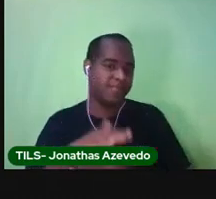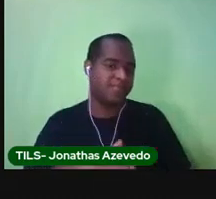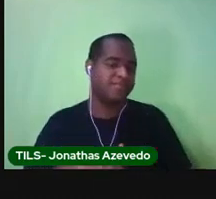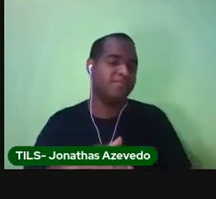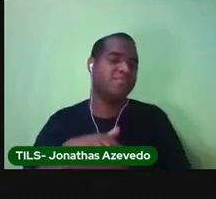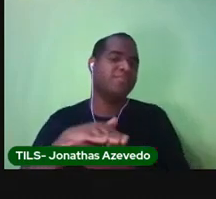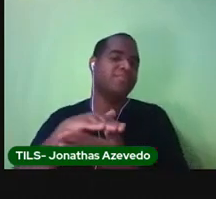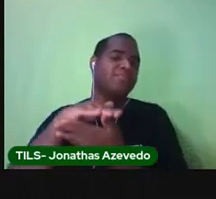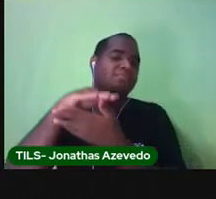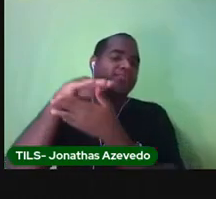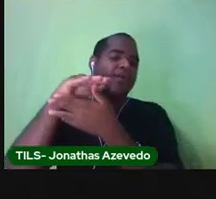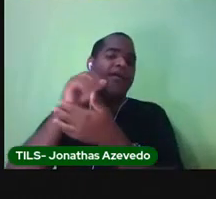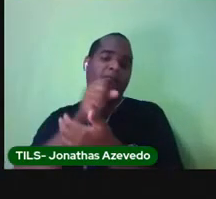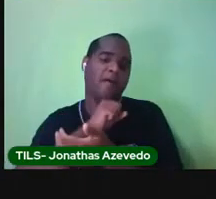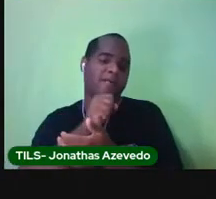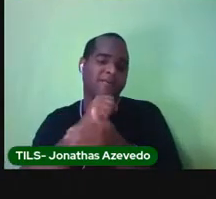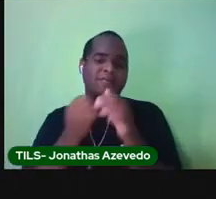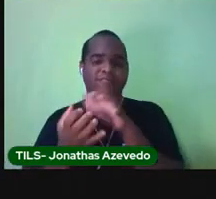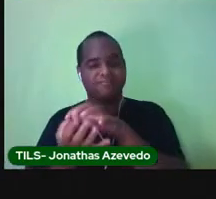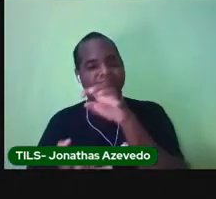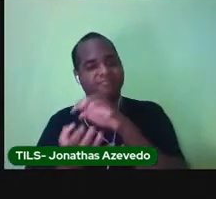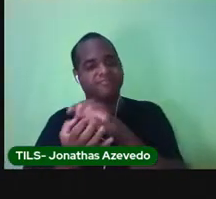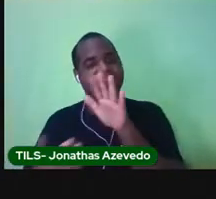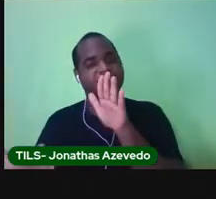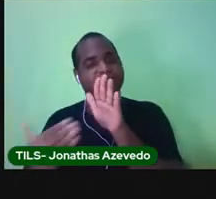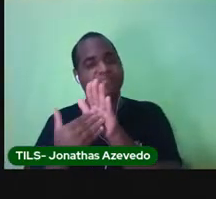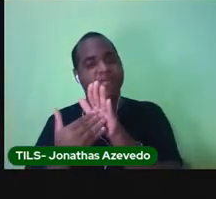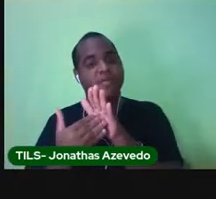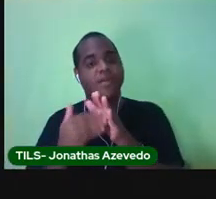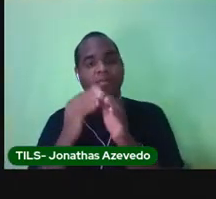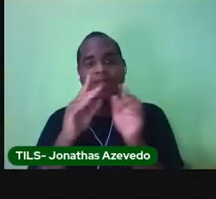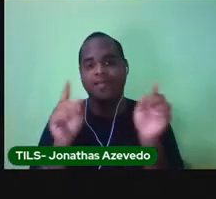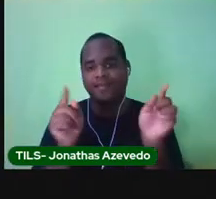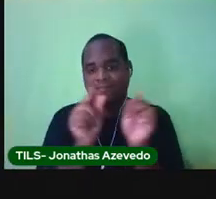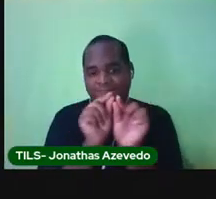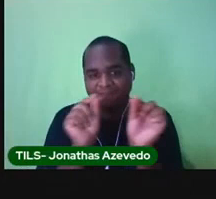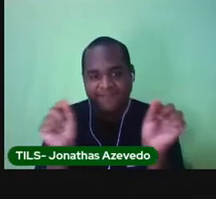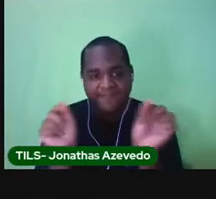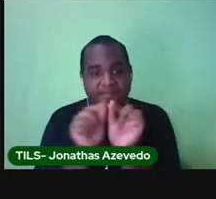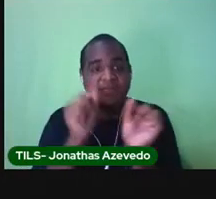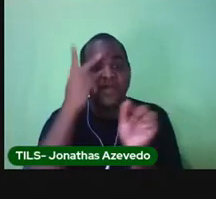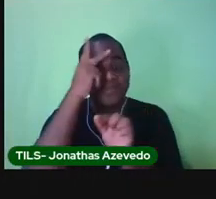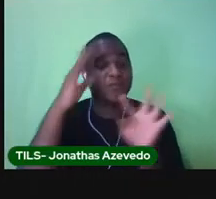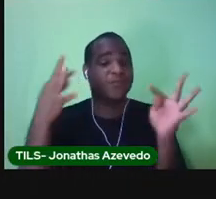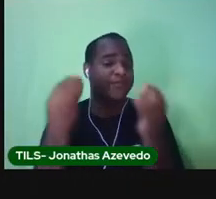bem velhinho. E na linha do tempo tem tudo sobre a gente.